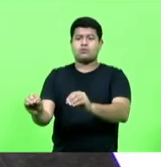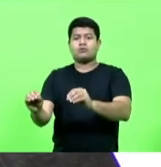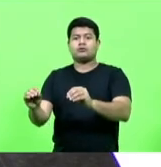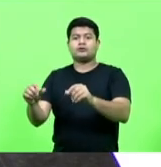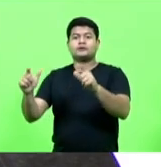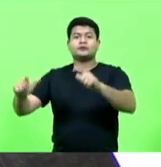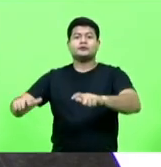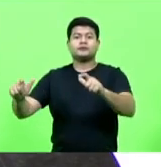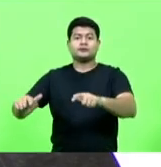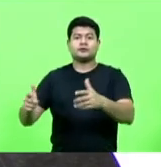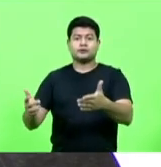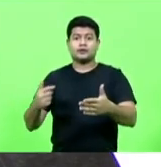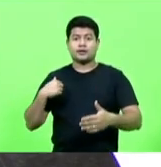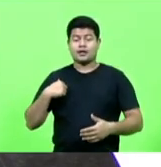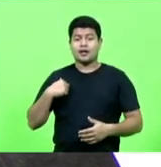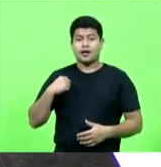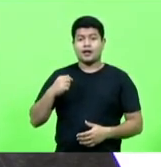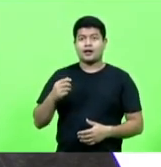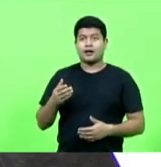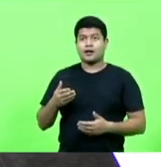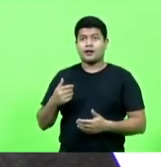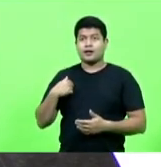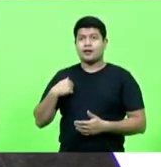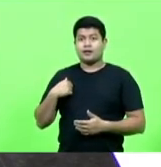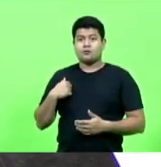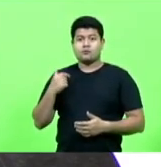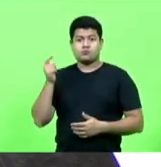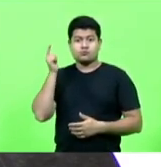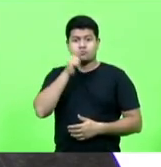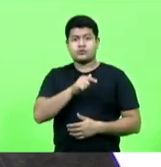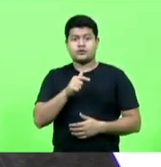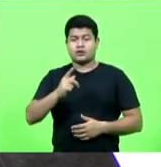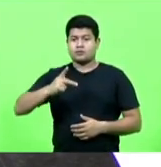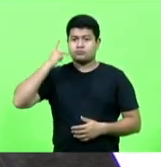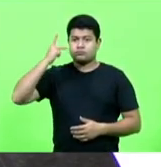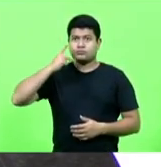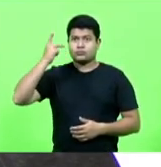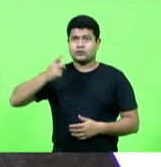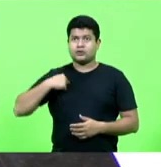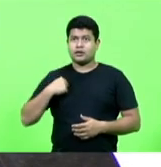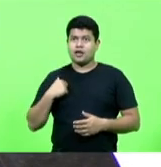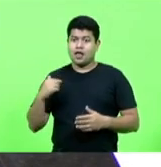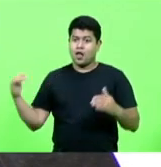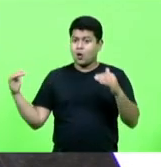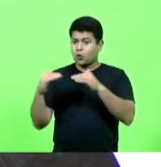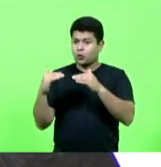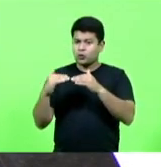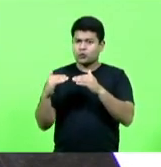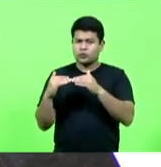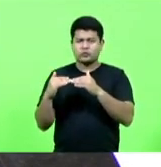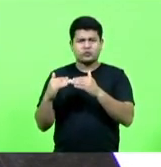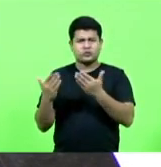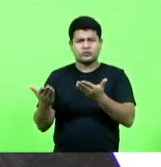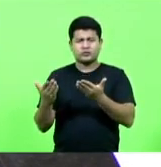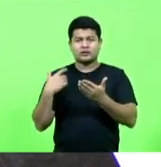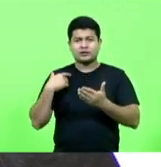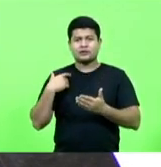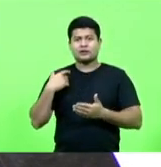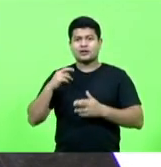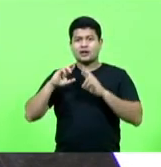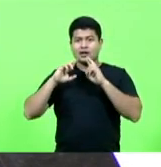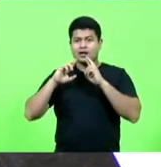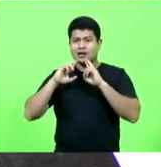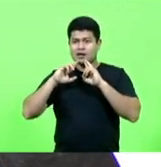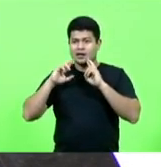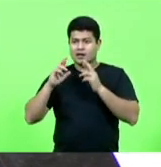eu passei, depois que me ingressei nessa carreira de política, comecei a acreditar em coincidências. Justamente na reunião, na região dos